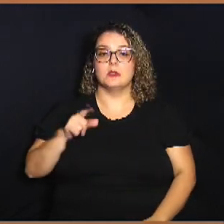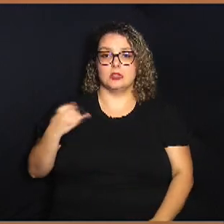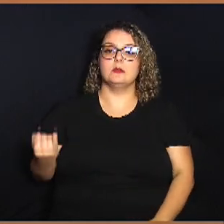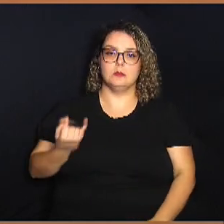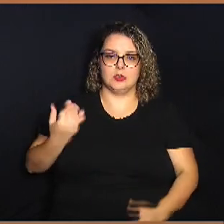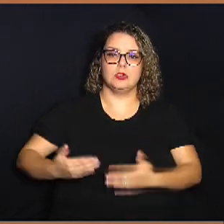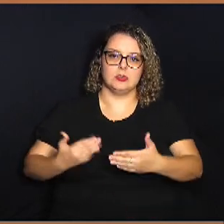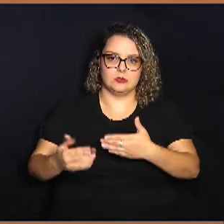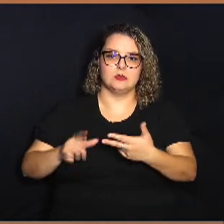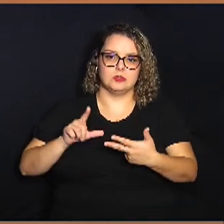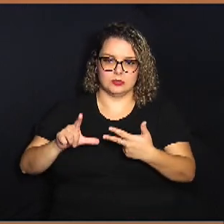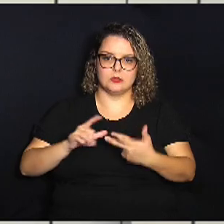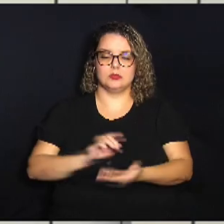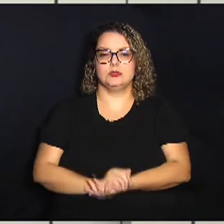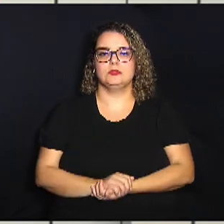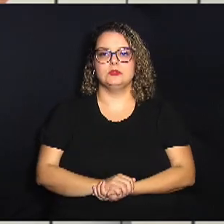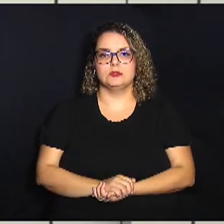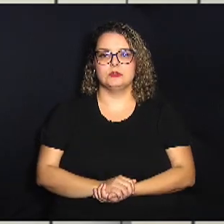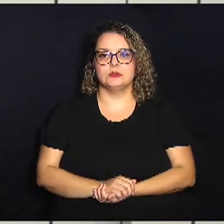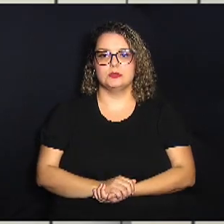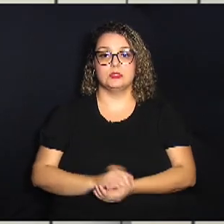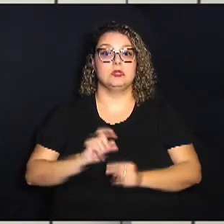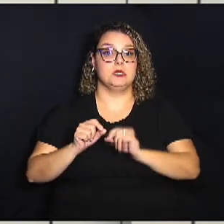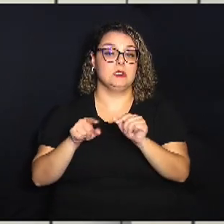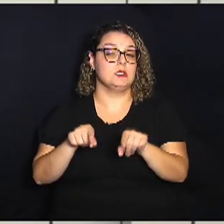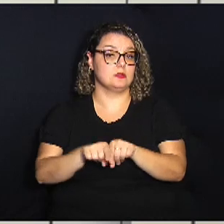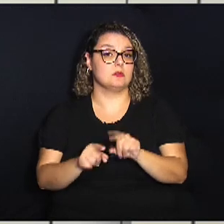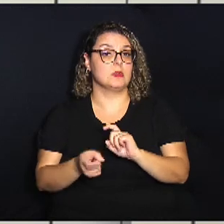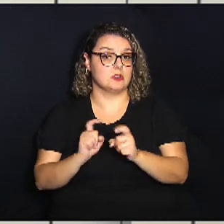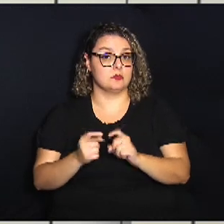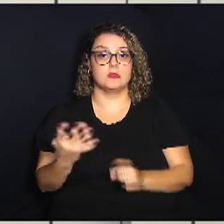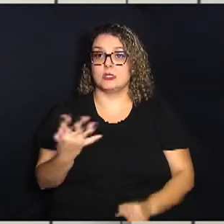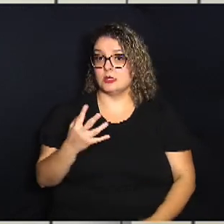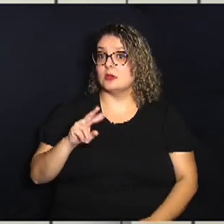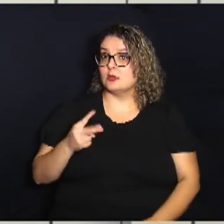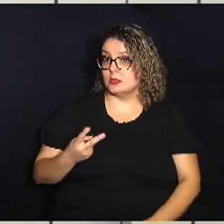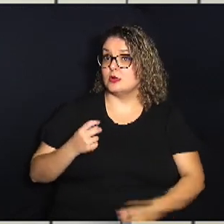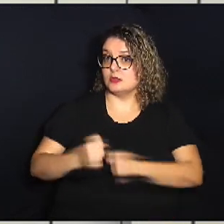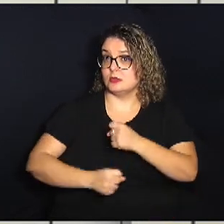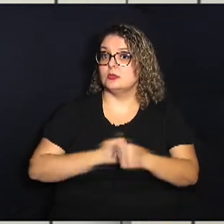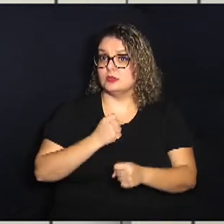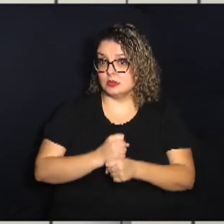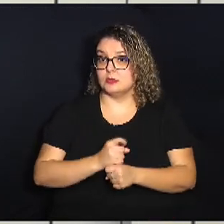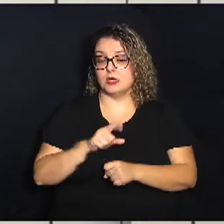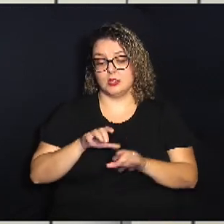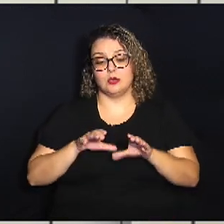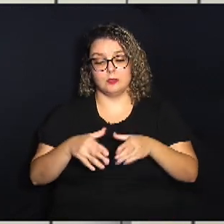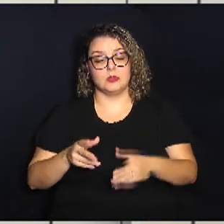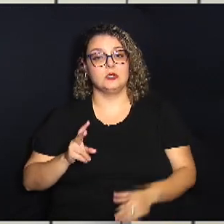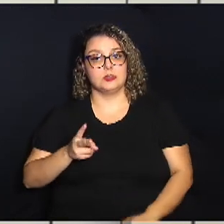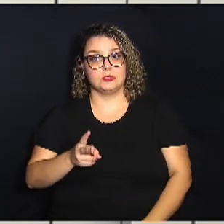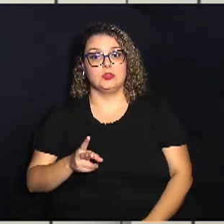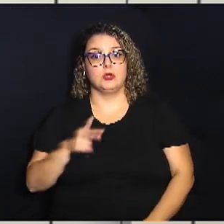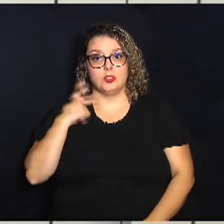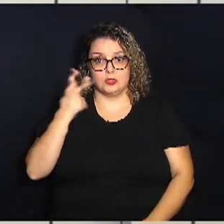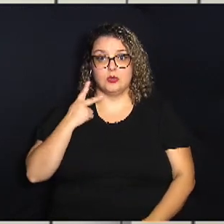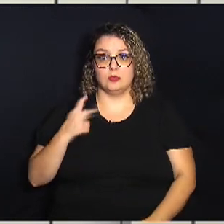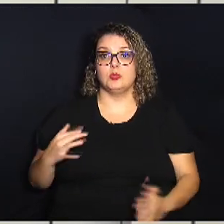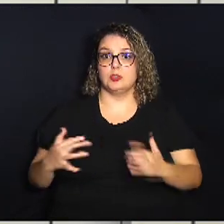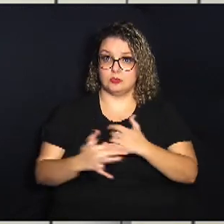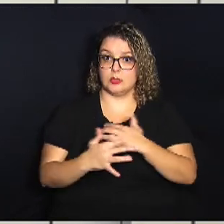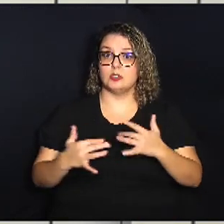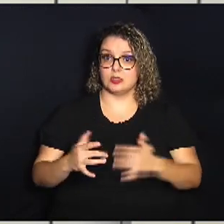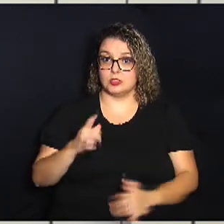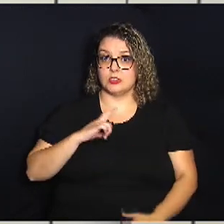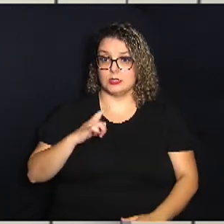processo legislativo quem também se reuniu pela quarta vez no ano foi a comissão permanente de política urbana que